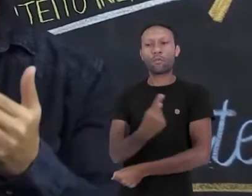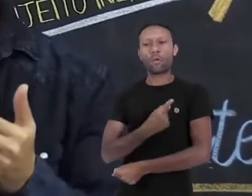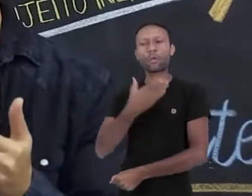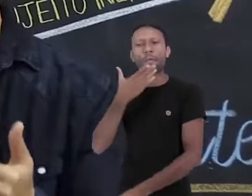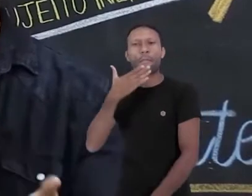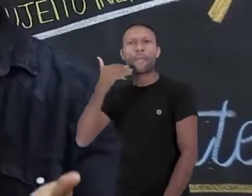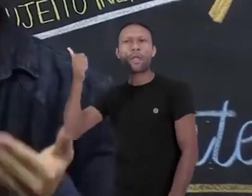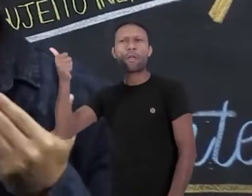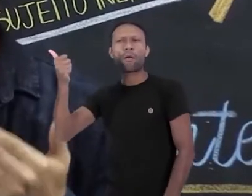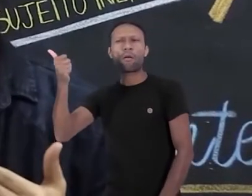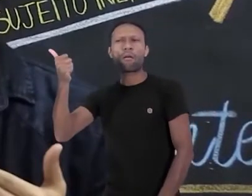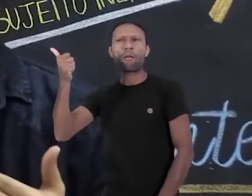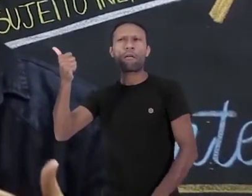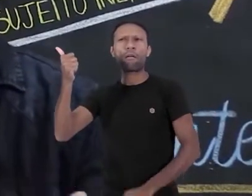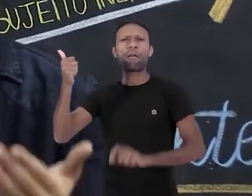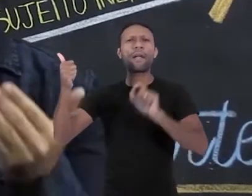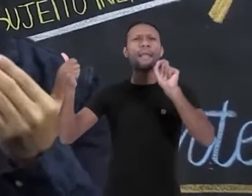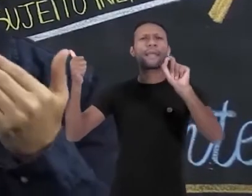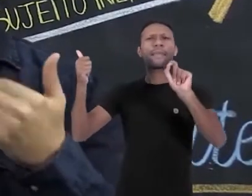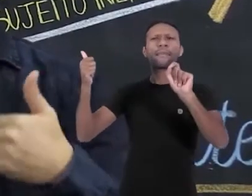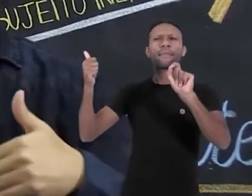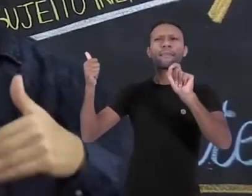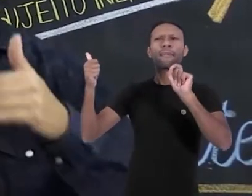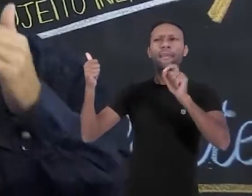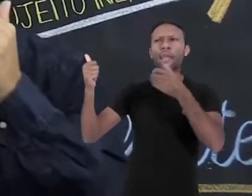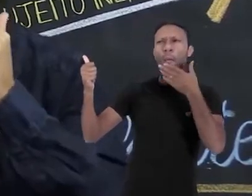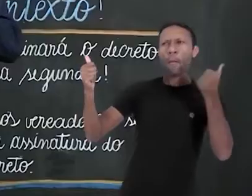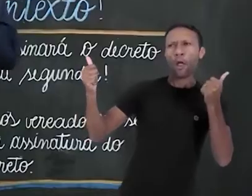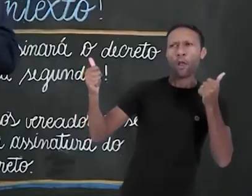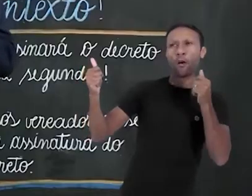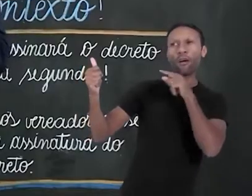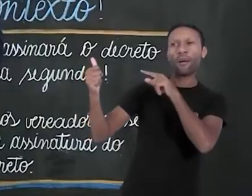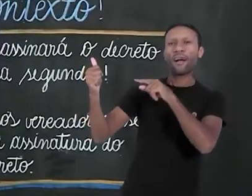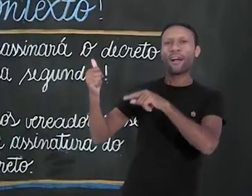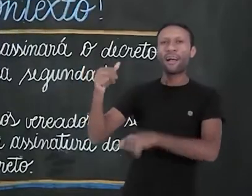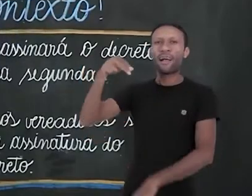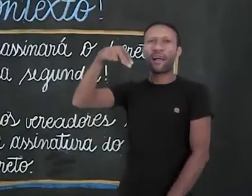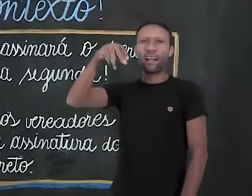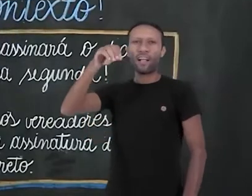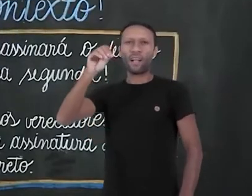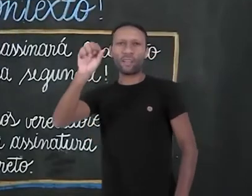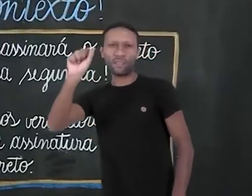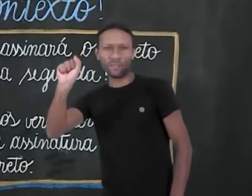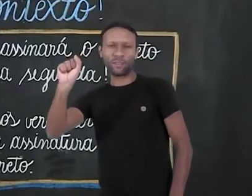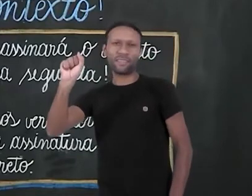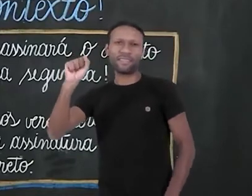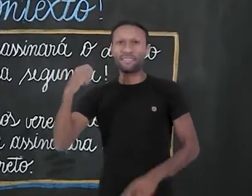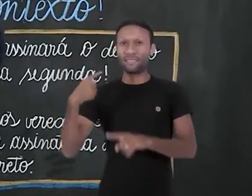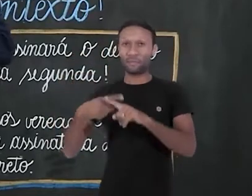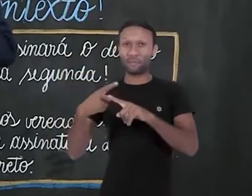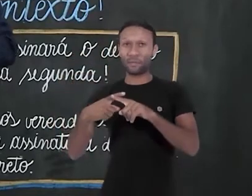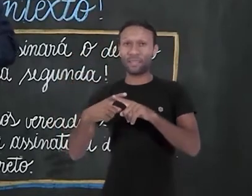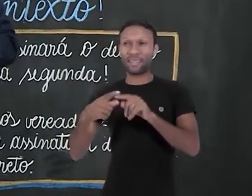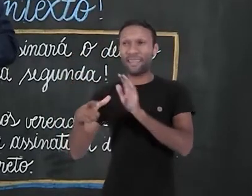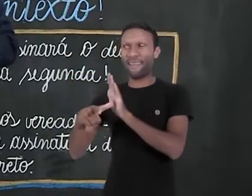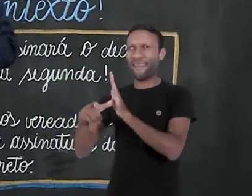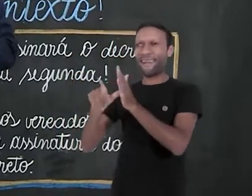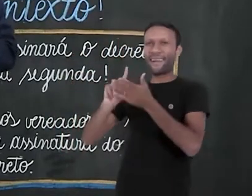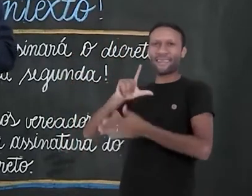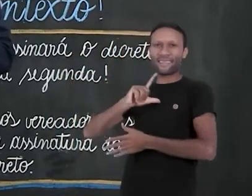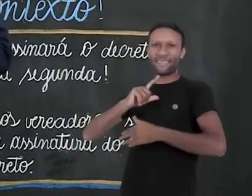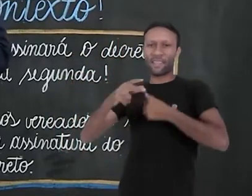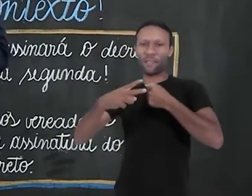Quem fez o nosso melhor? Nós. Dá para a gente saber que esse sujeito é nós por conta do verbo fizemos. E a